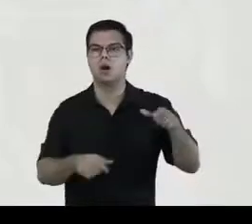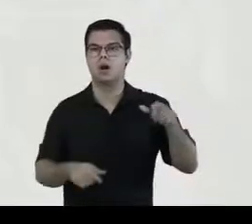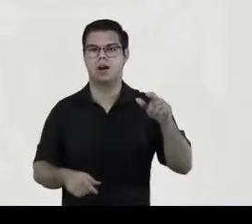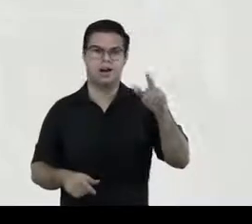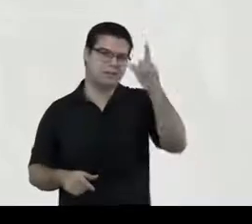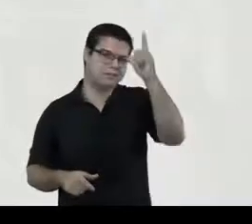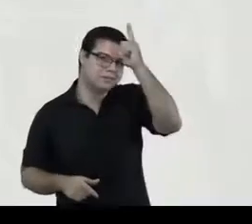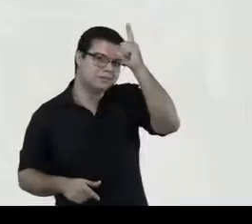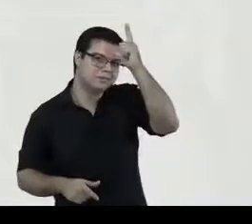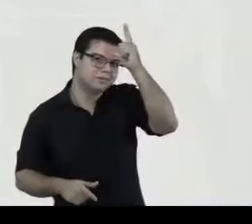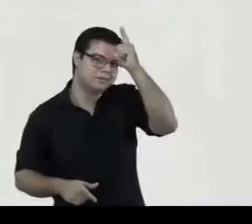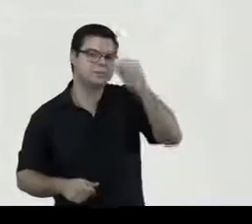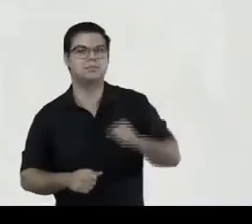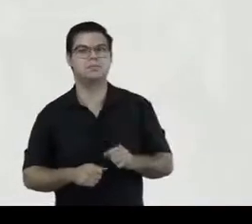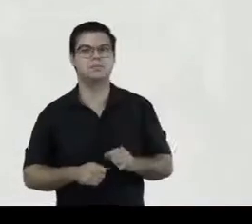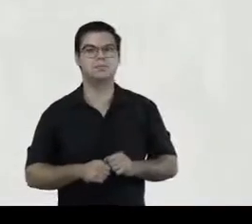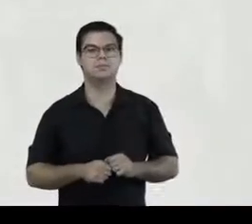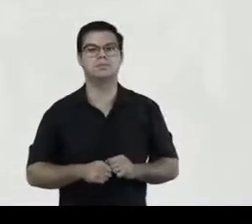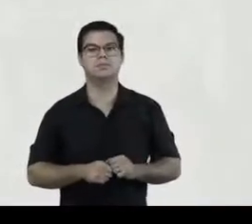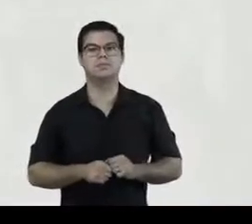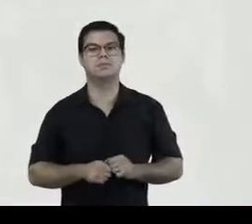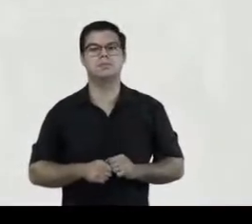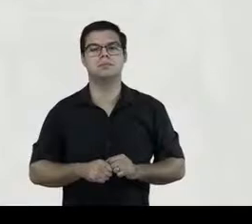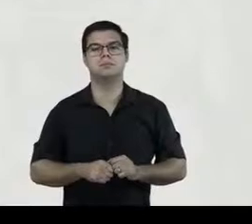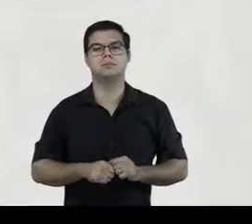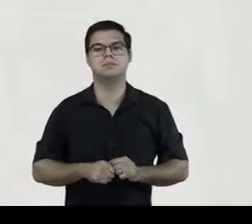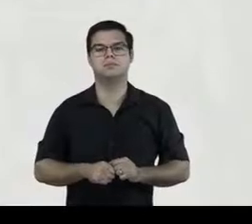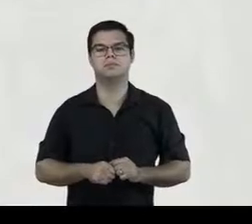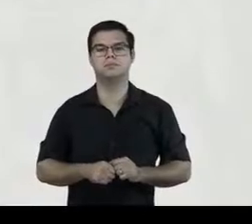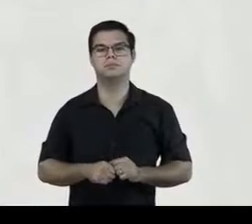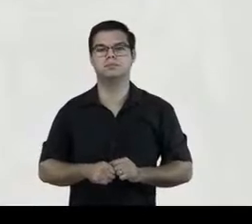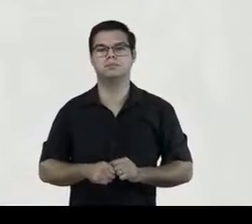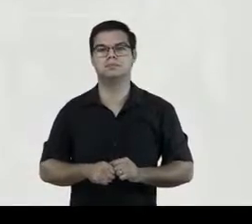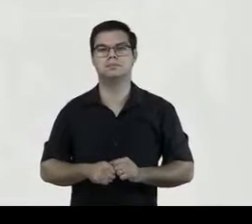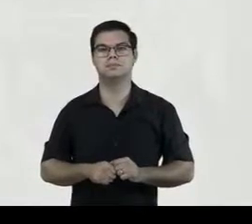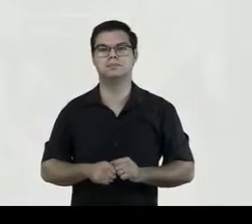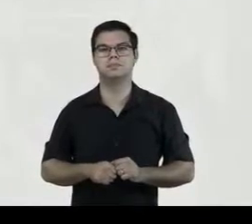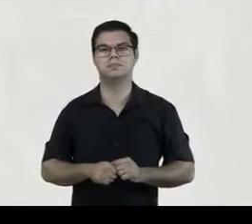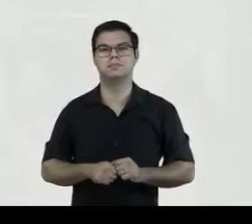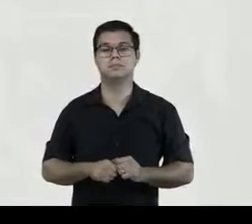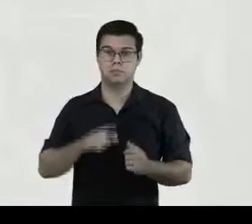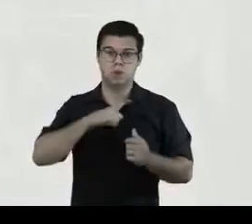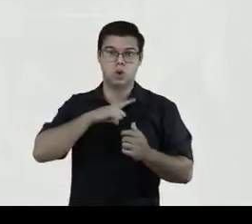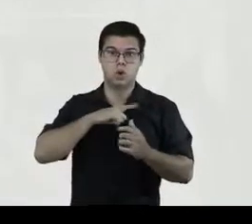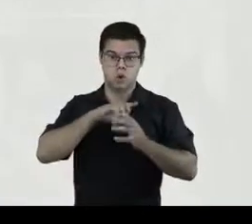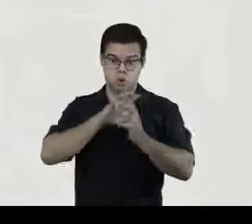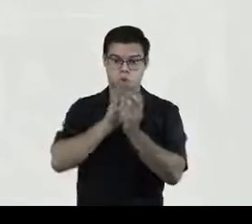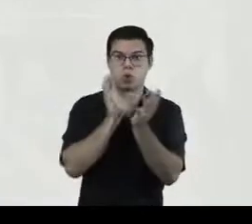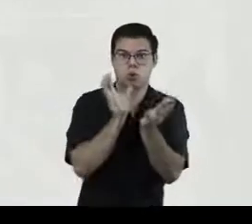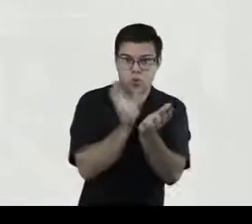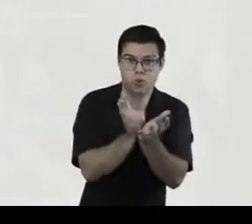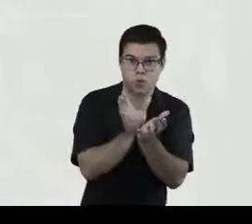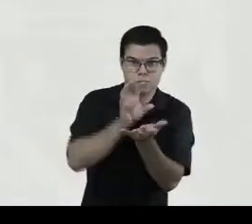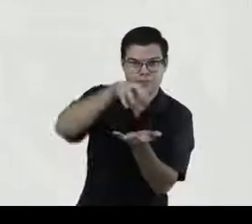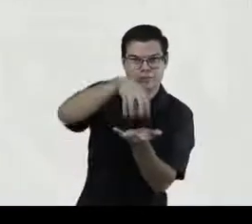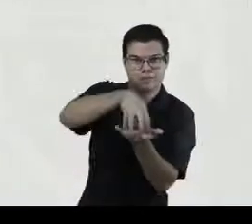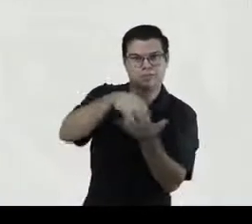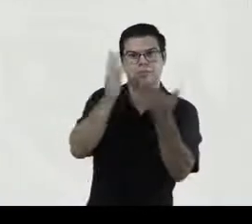linguagem escrita na Universidade Johannes Gutenberg in Mainz, na Alemanha, pelo Departamento de Bibliologia.